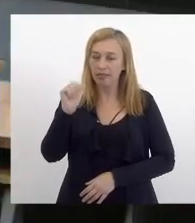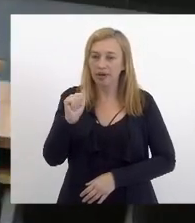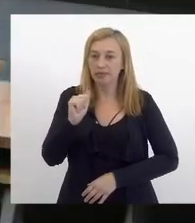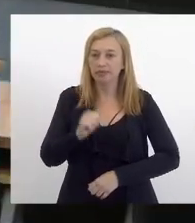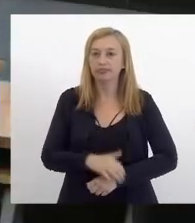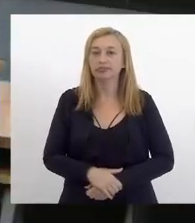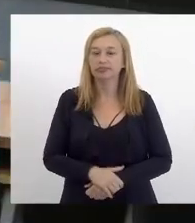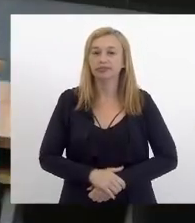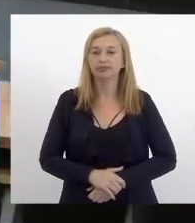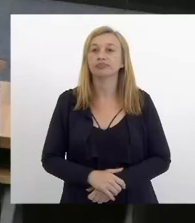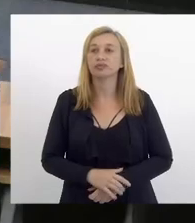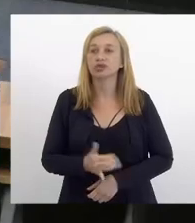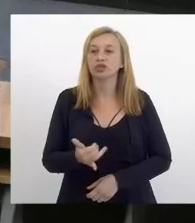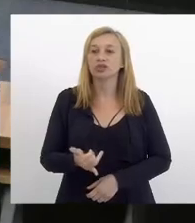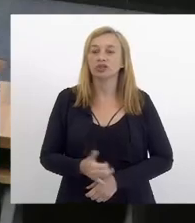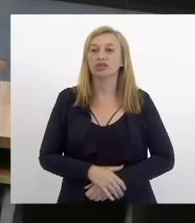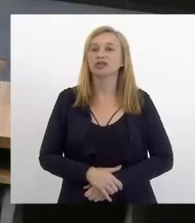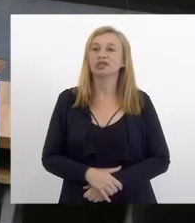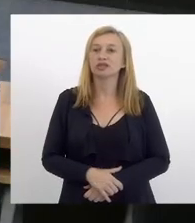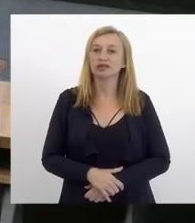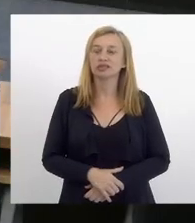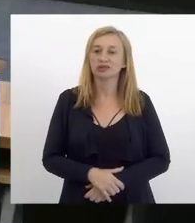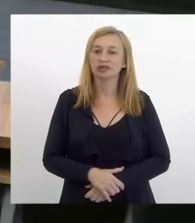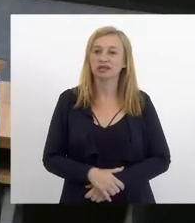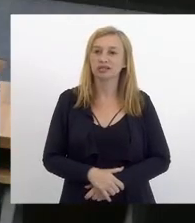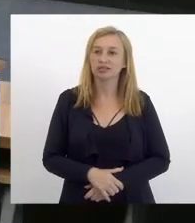delegado não coronel Salema